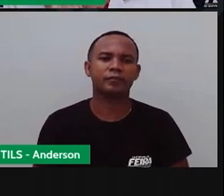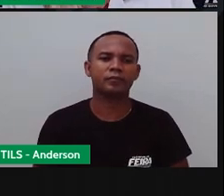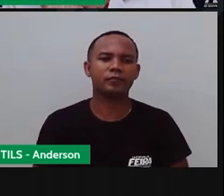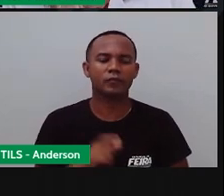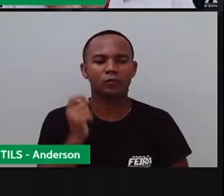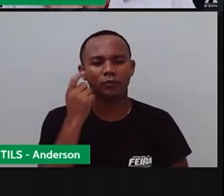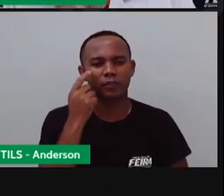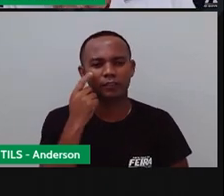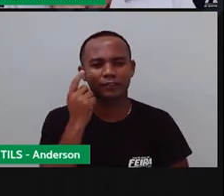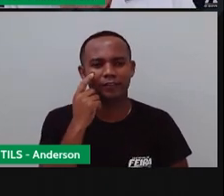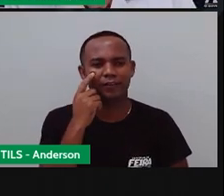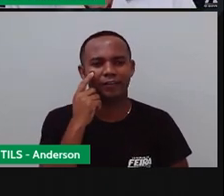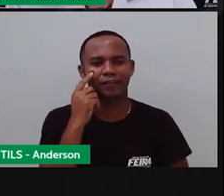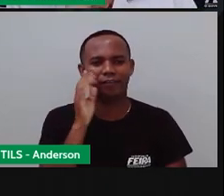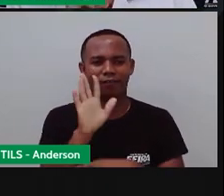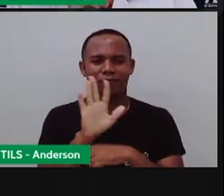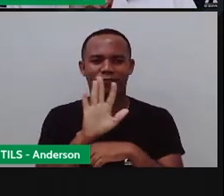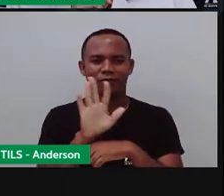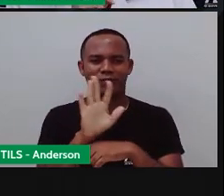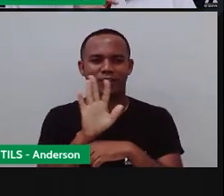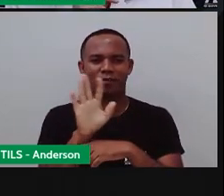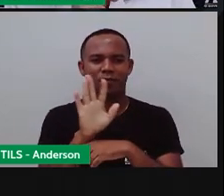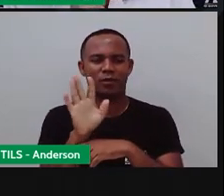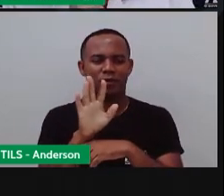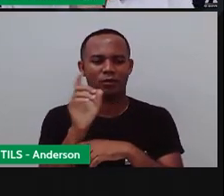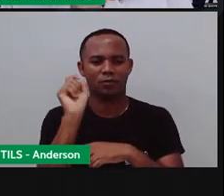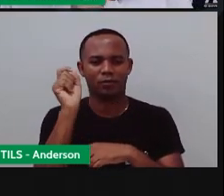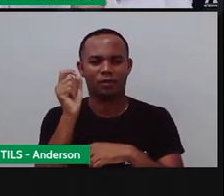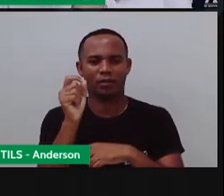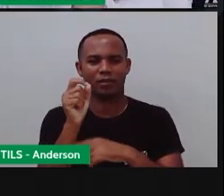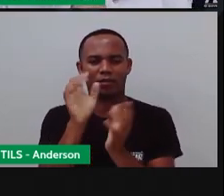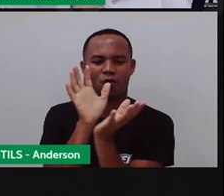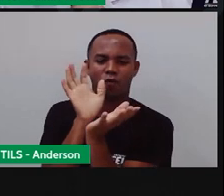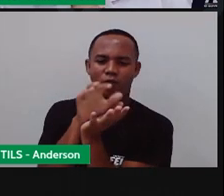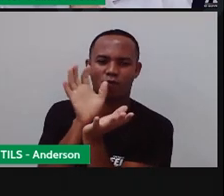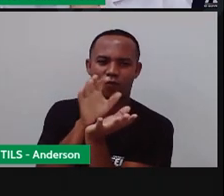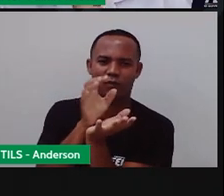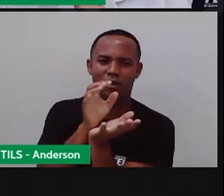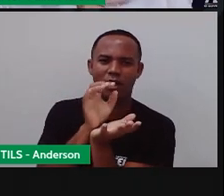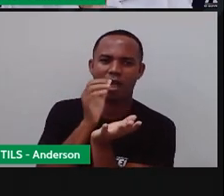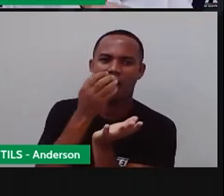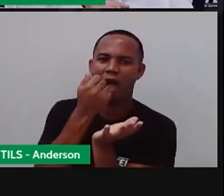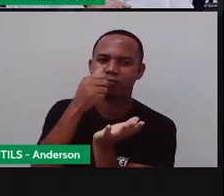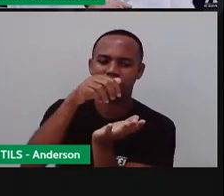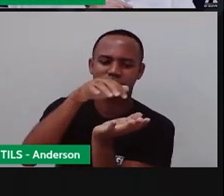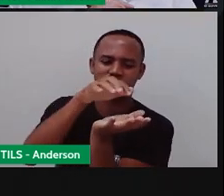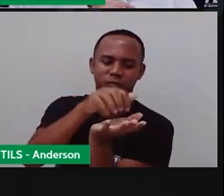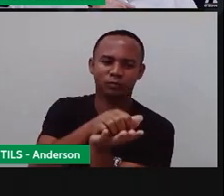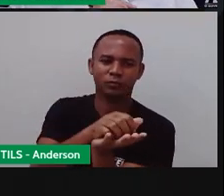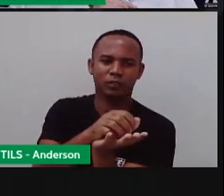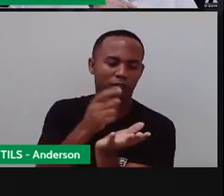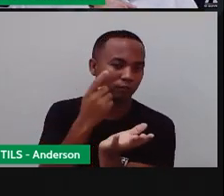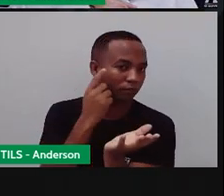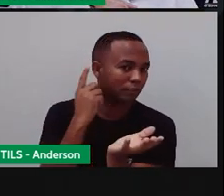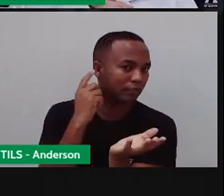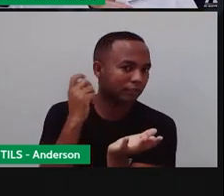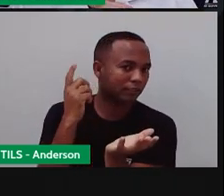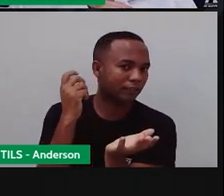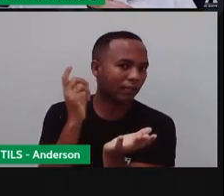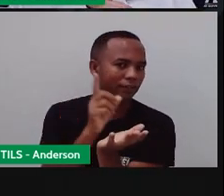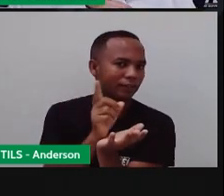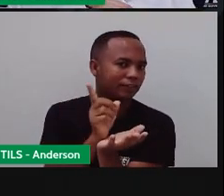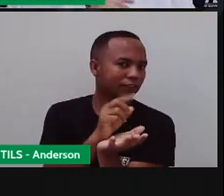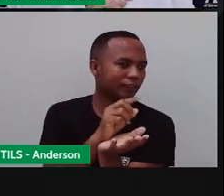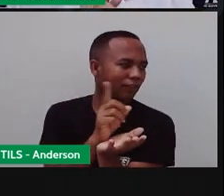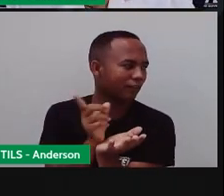barulho do tic-tac do relógio é o que denuncia que o crocodilo está chegando e o Capitão Gancho, ele fica com medo do barulho do